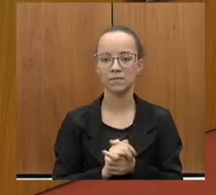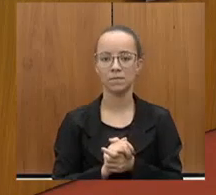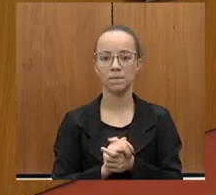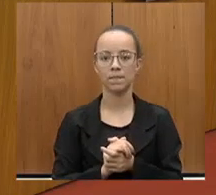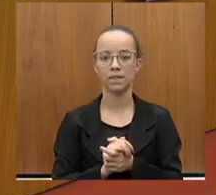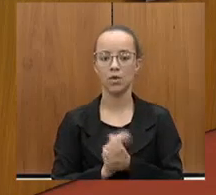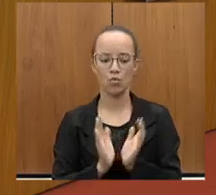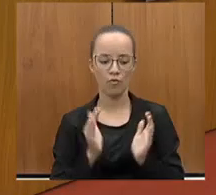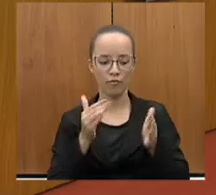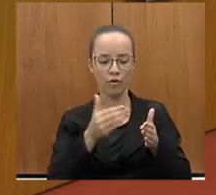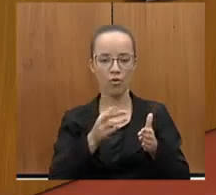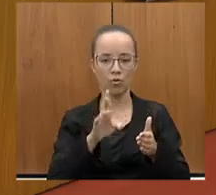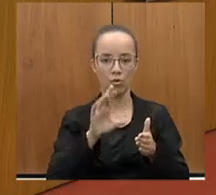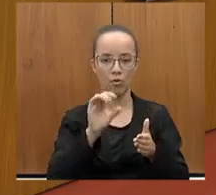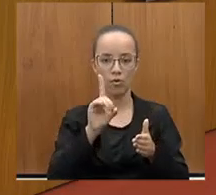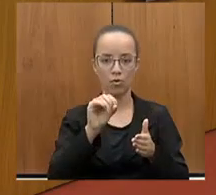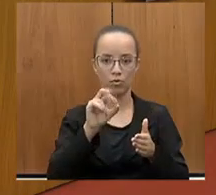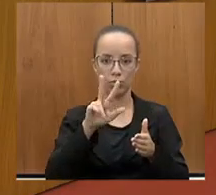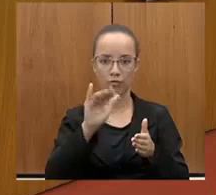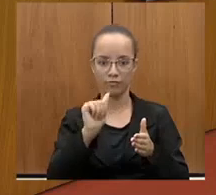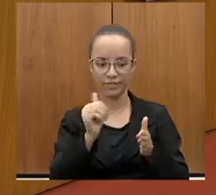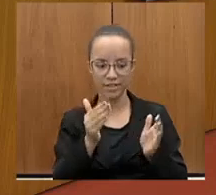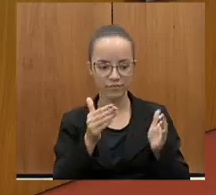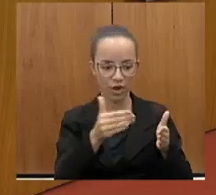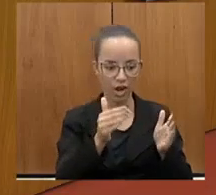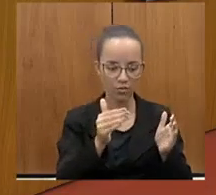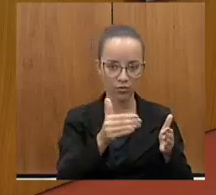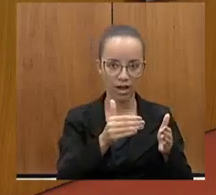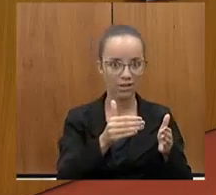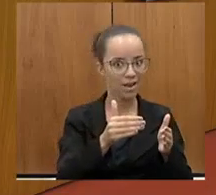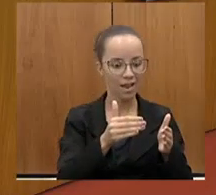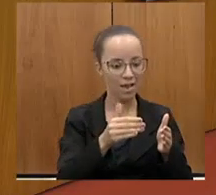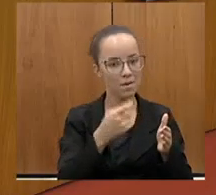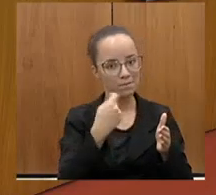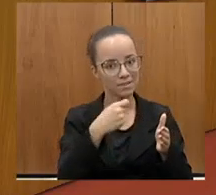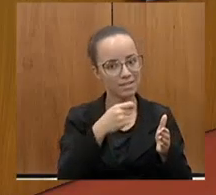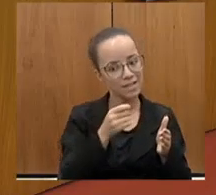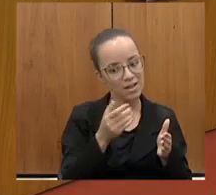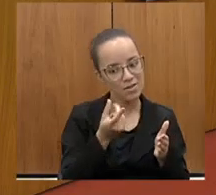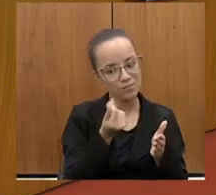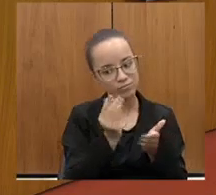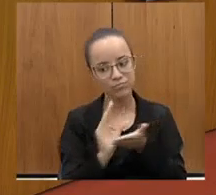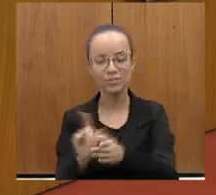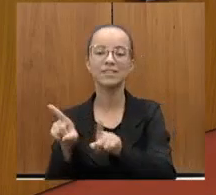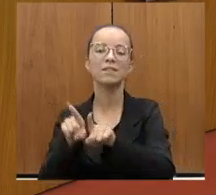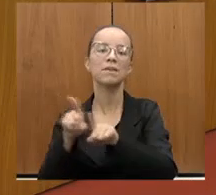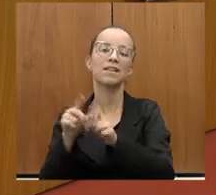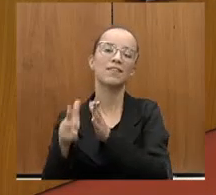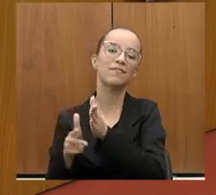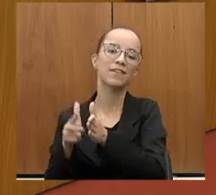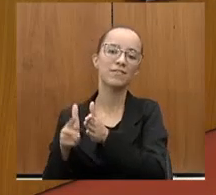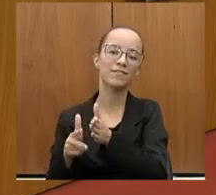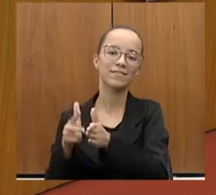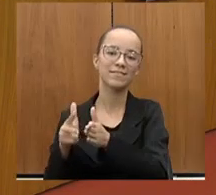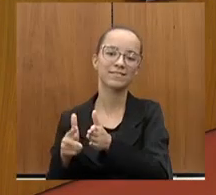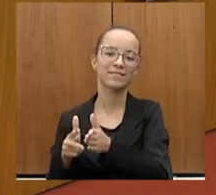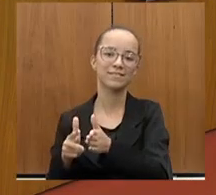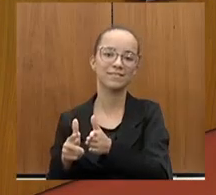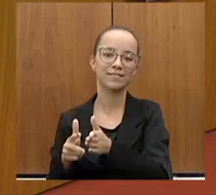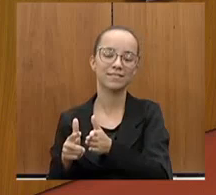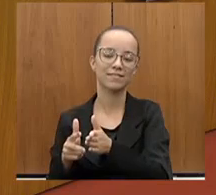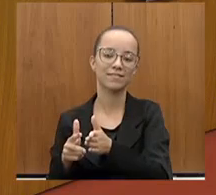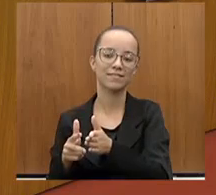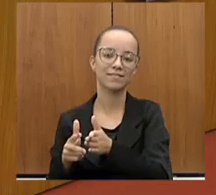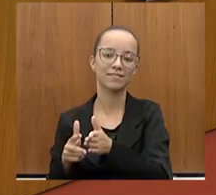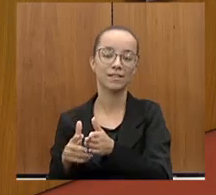rodovia não é carga de rodovia, é carga de ferrovia. Nosso diretor do DR vai sofrer, vai